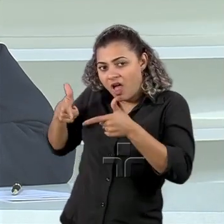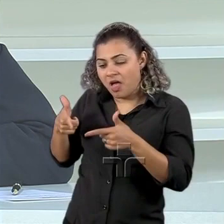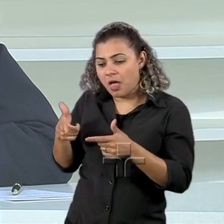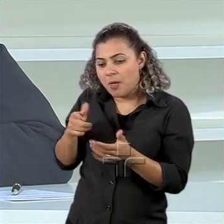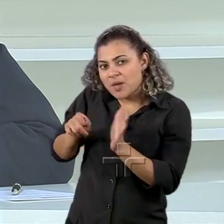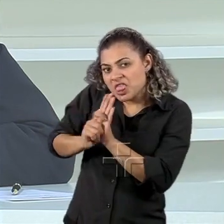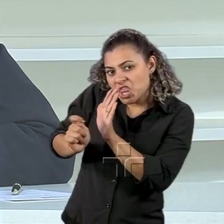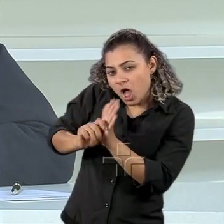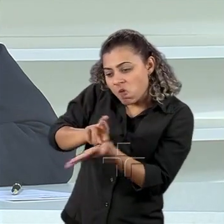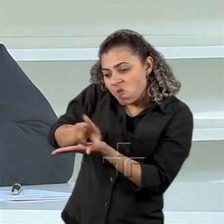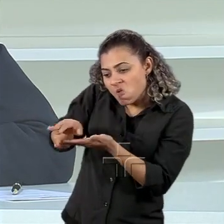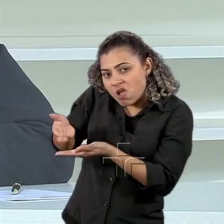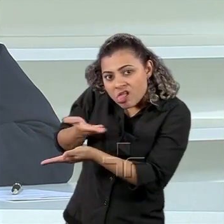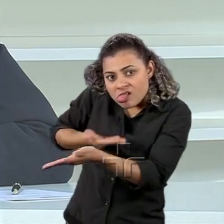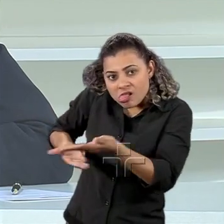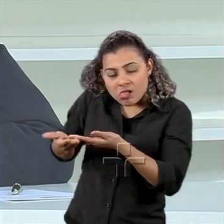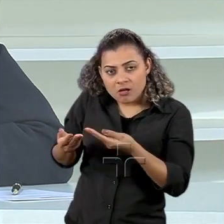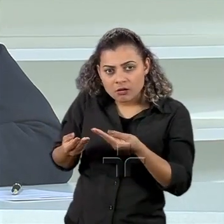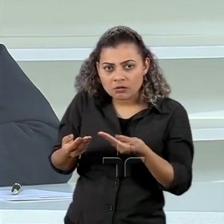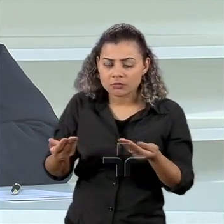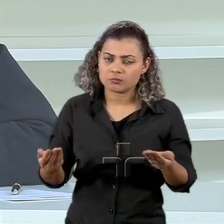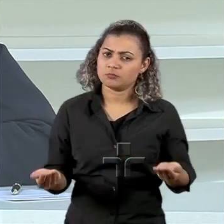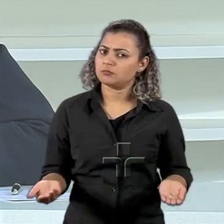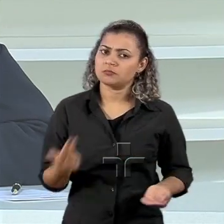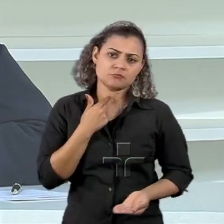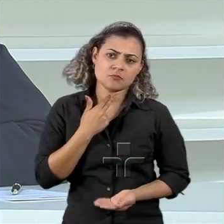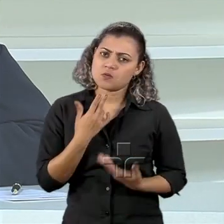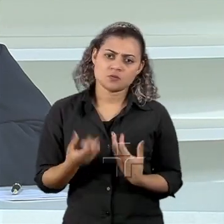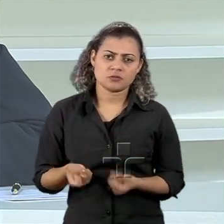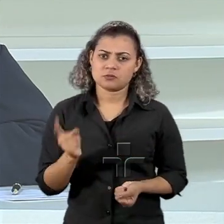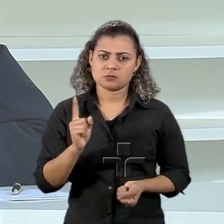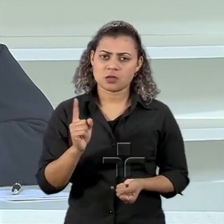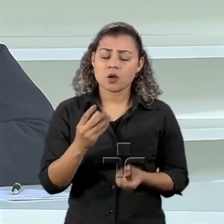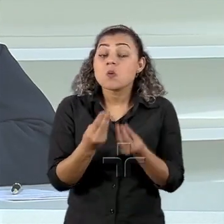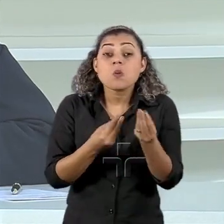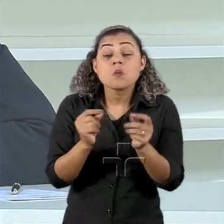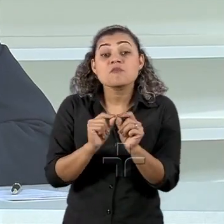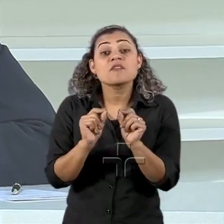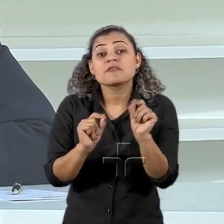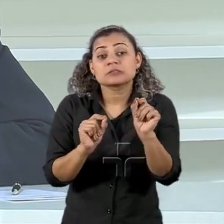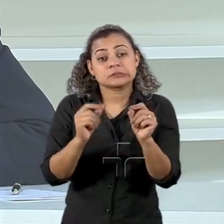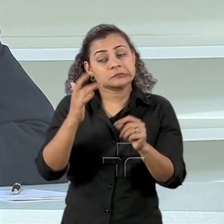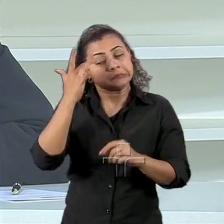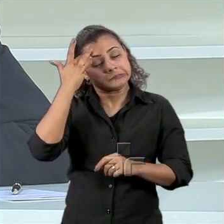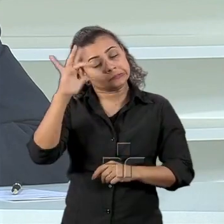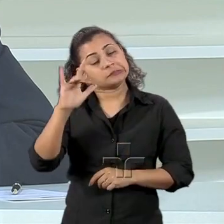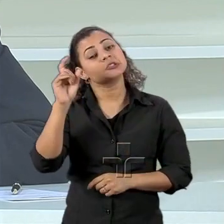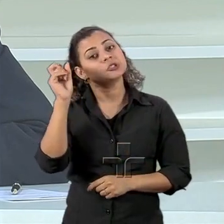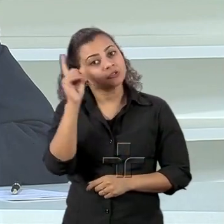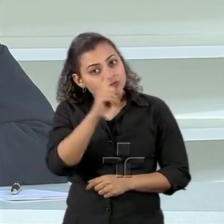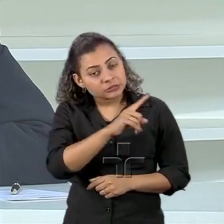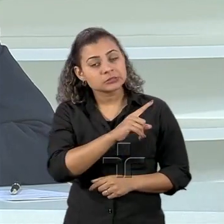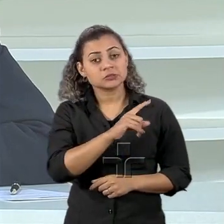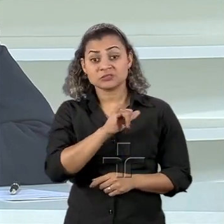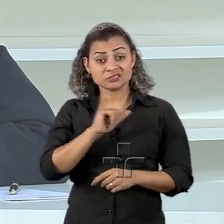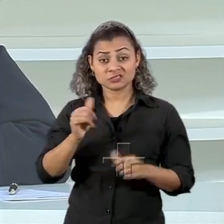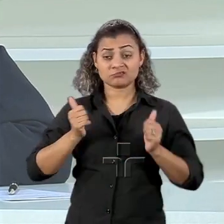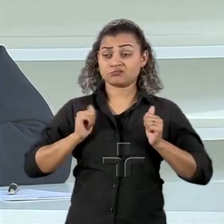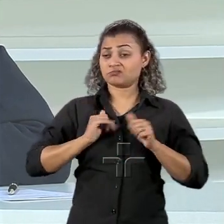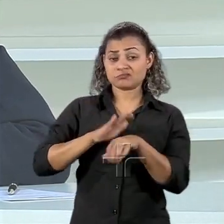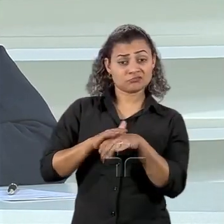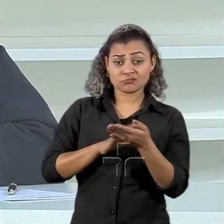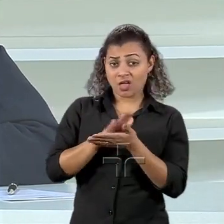Como vai fazer é muito difícil porque se nada for feito, na minha visão, a Venezuela vai se